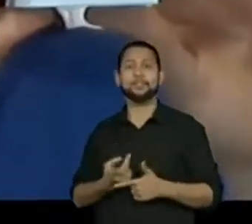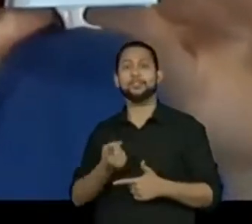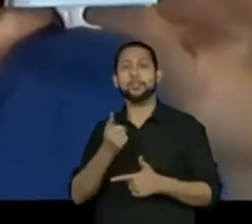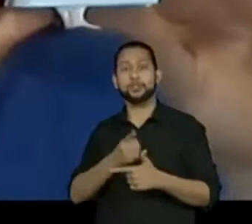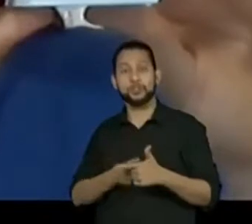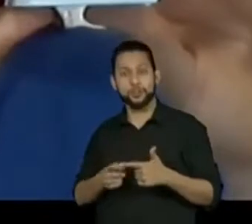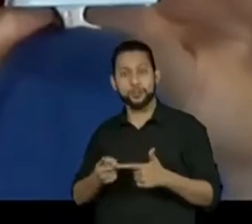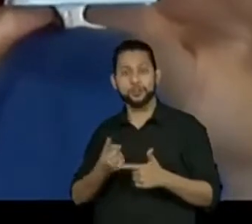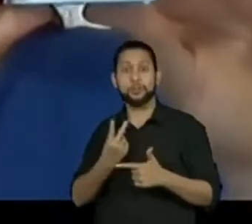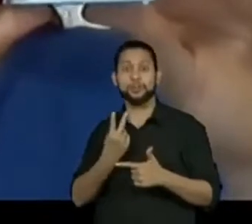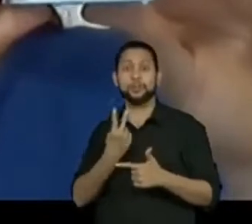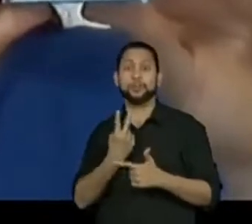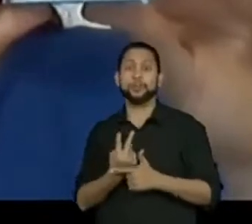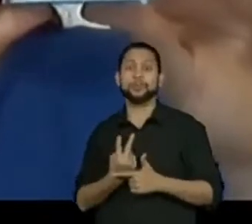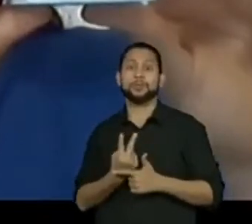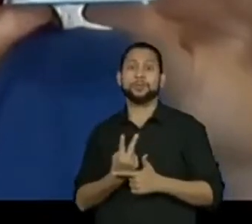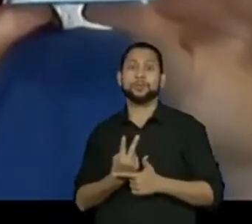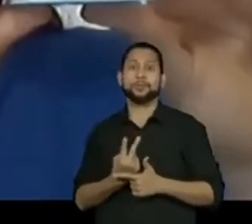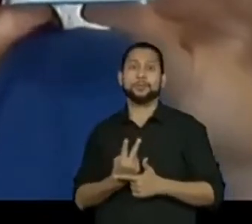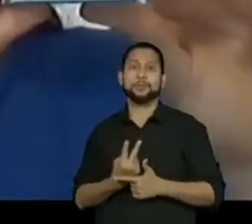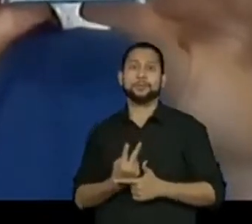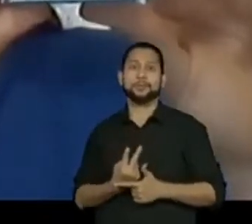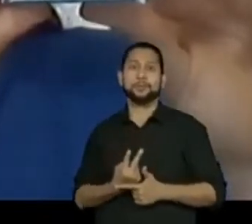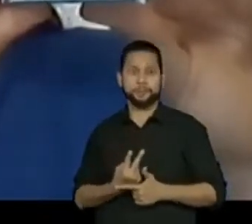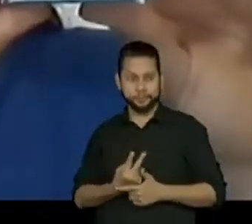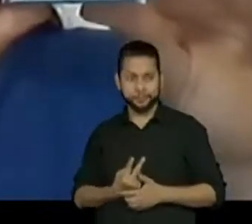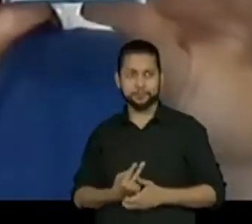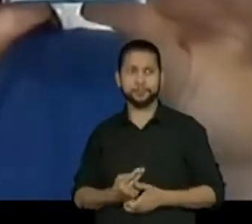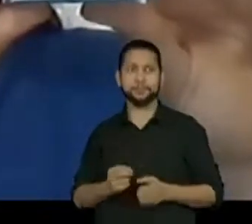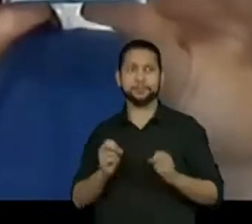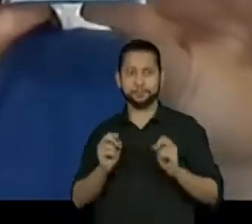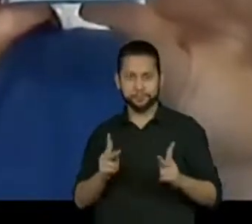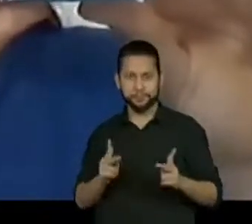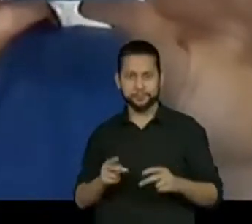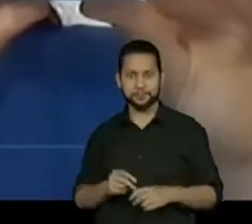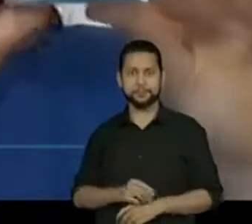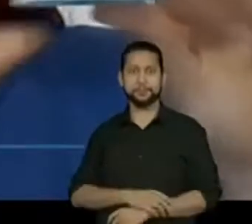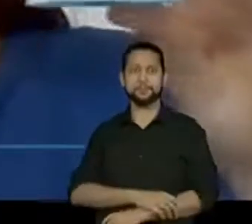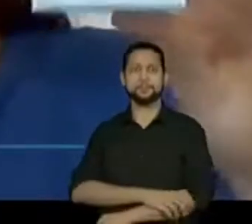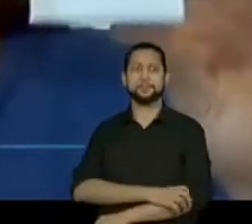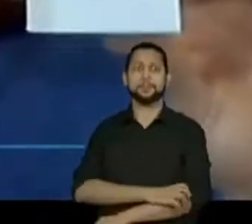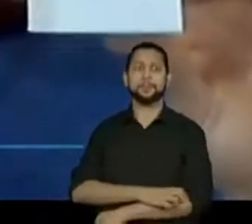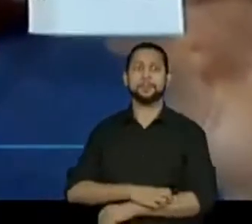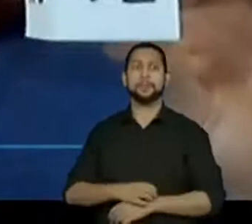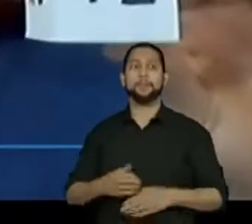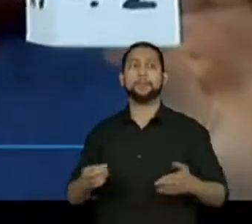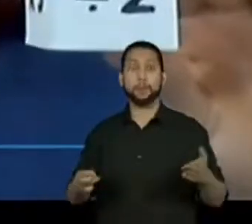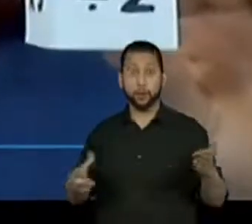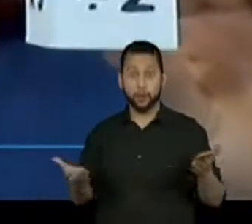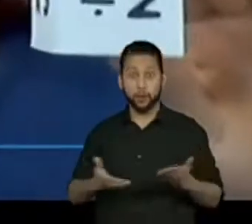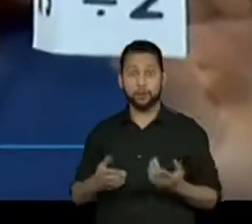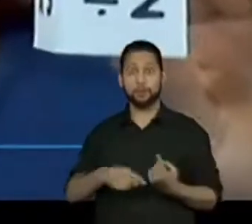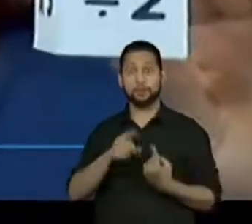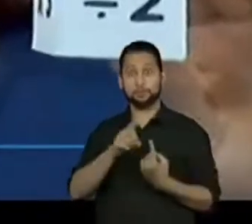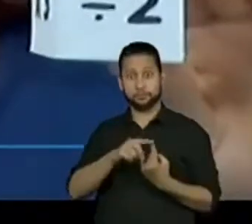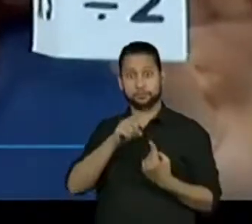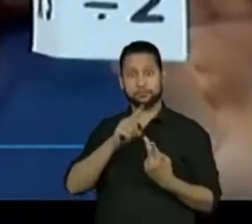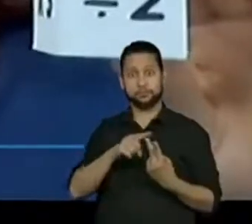Divida por 2, tá bom? Então, nós vamos fazer 3